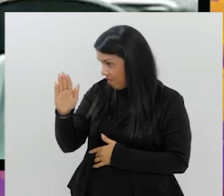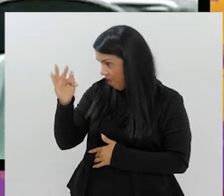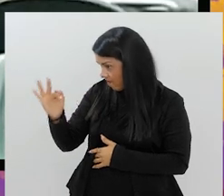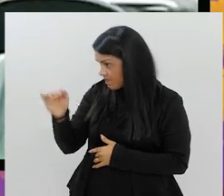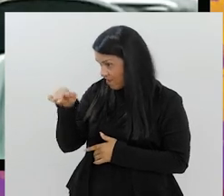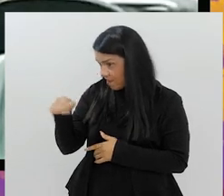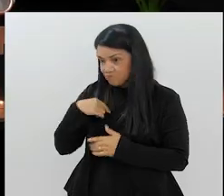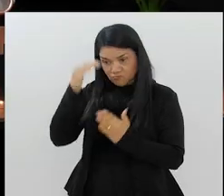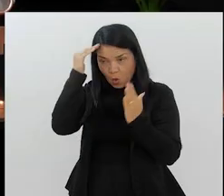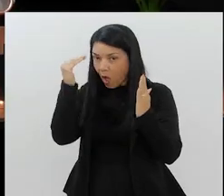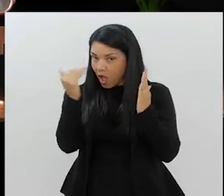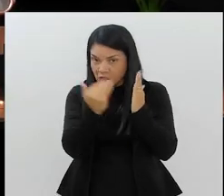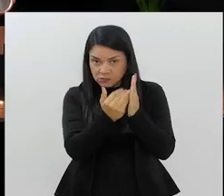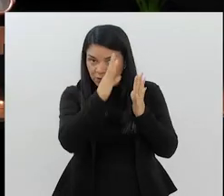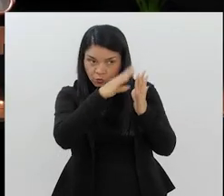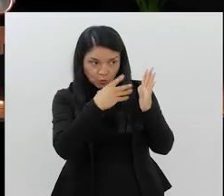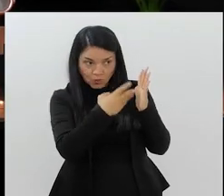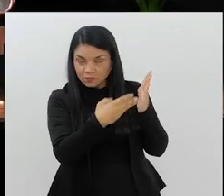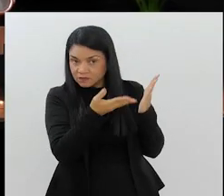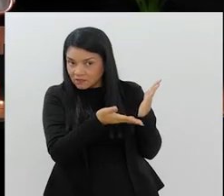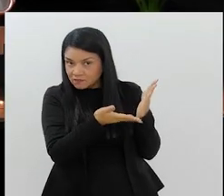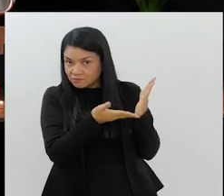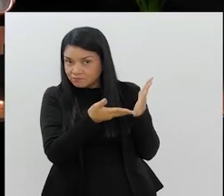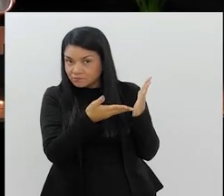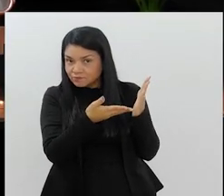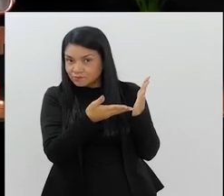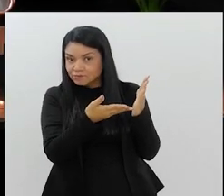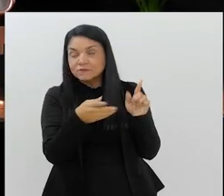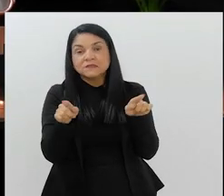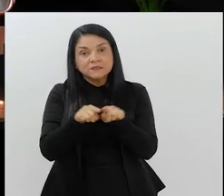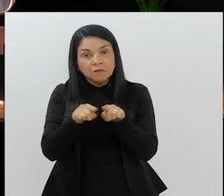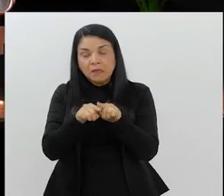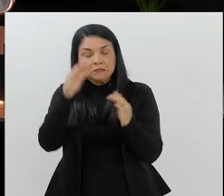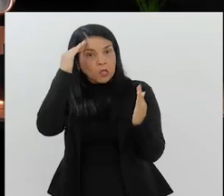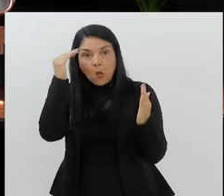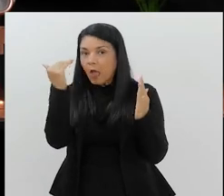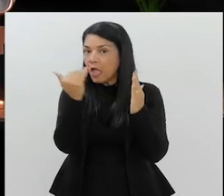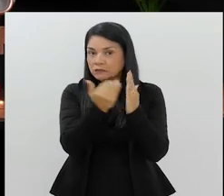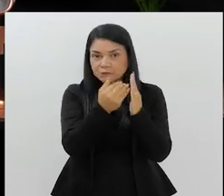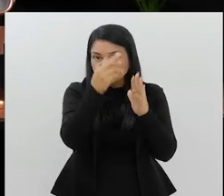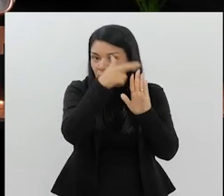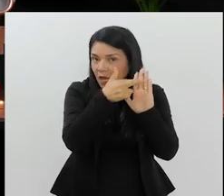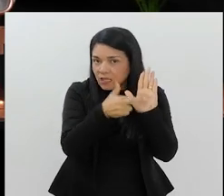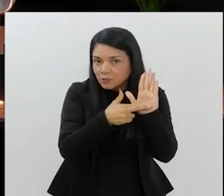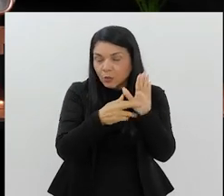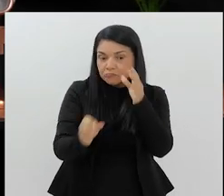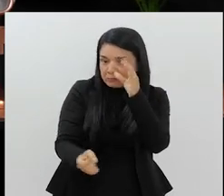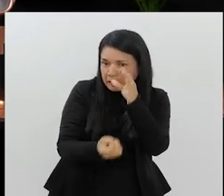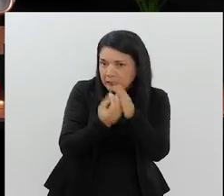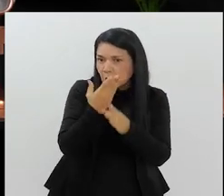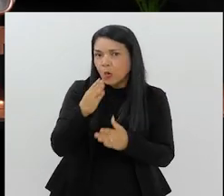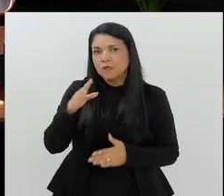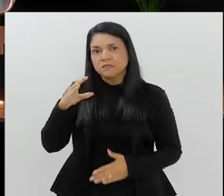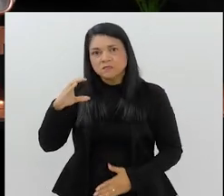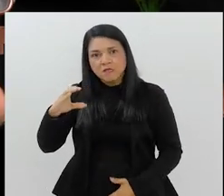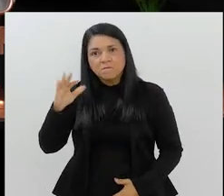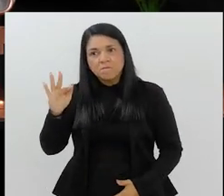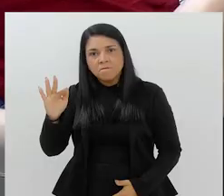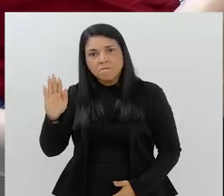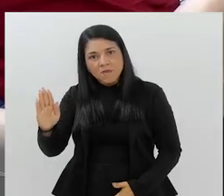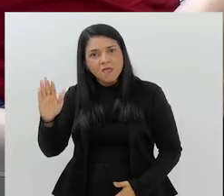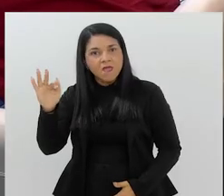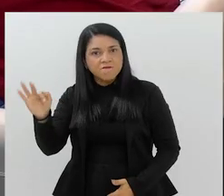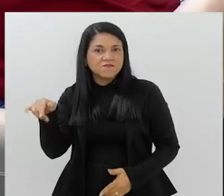que, então, além dela desrespeitar o próprio calendário, ela está desrespeitando o próprio regulamento que ela criou?